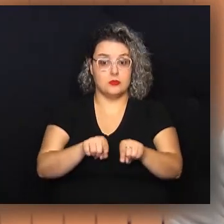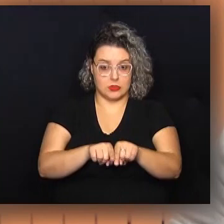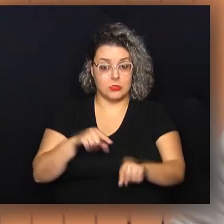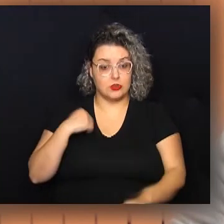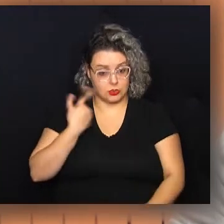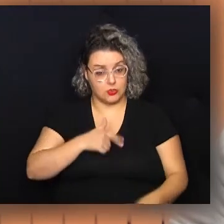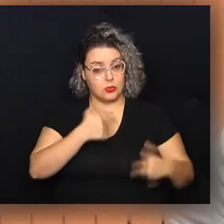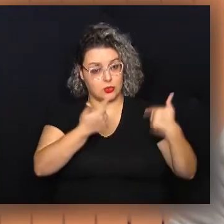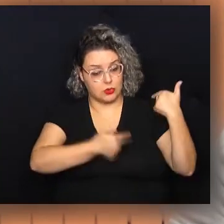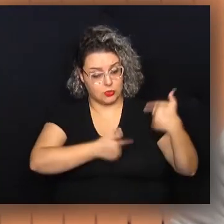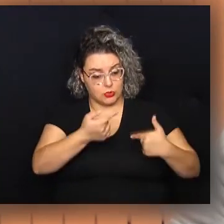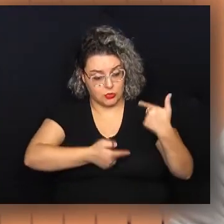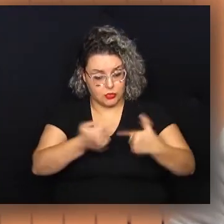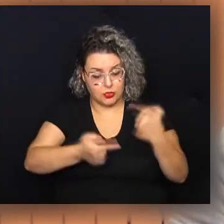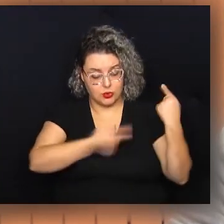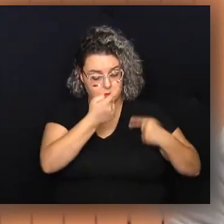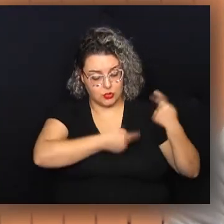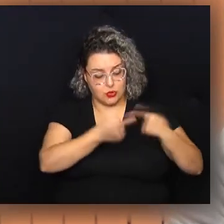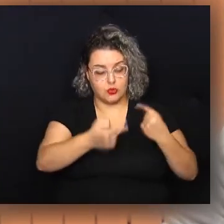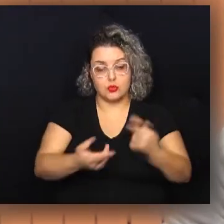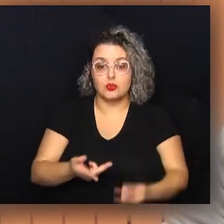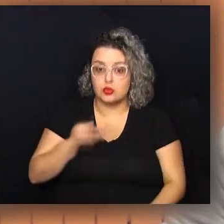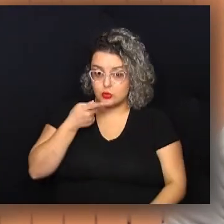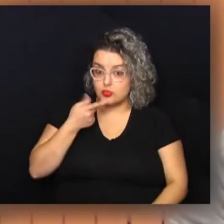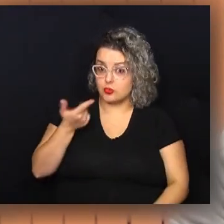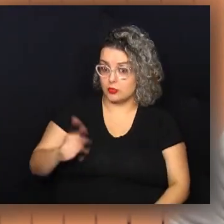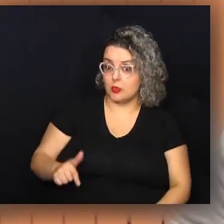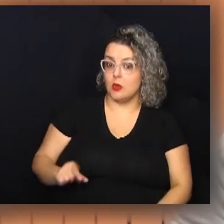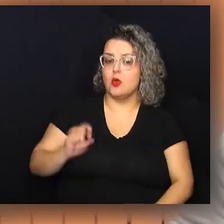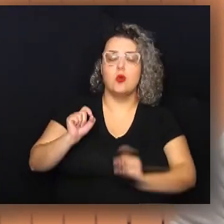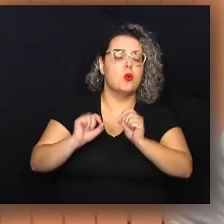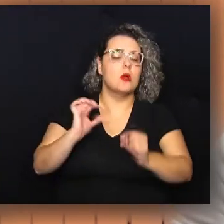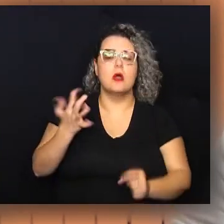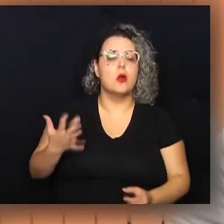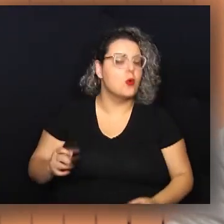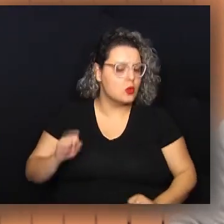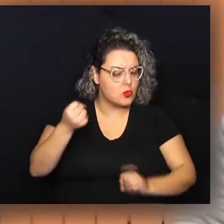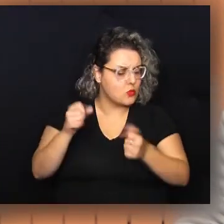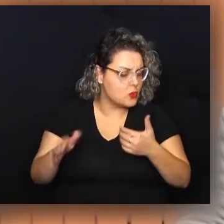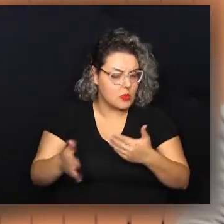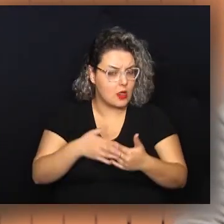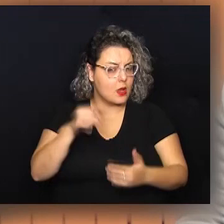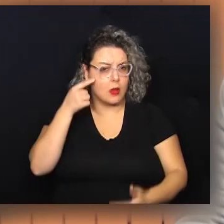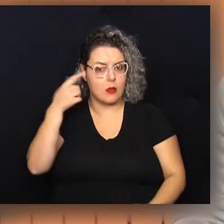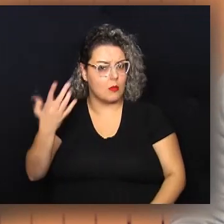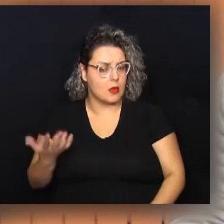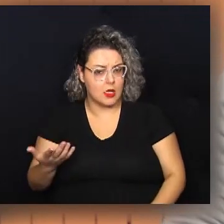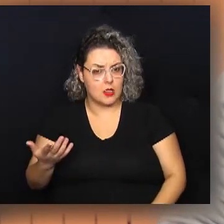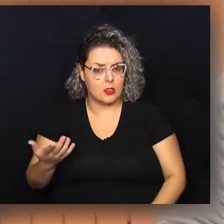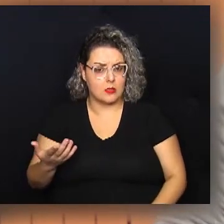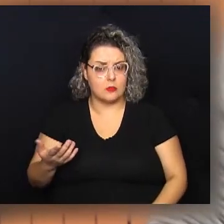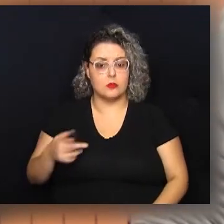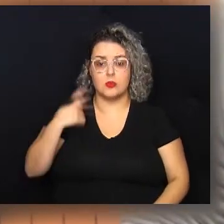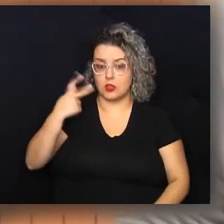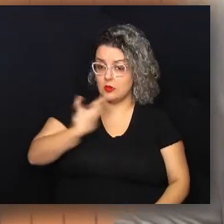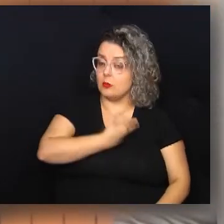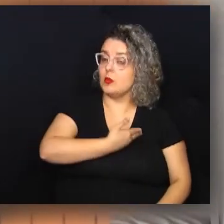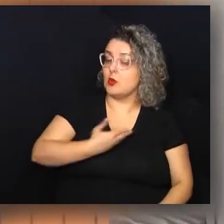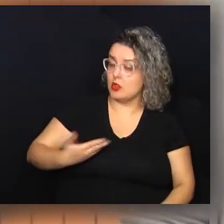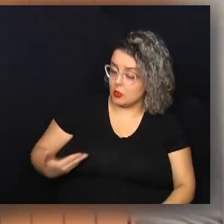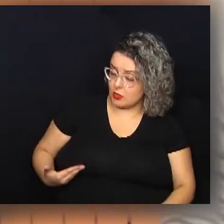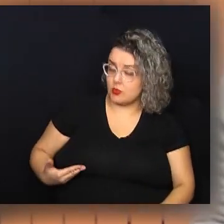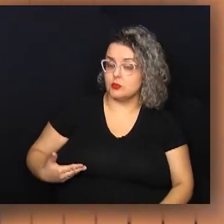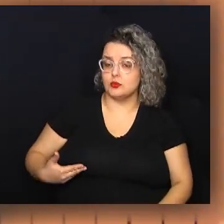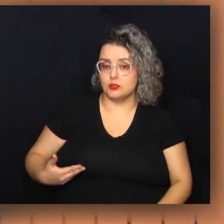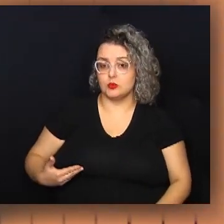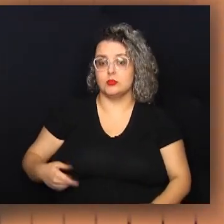a gente continua discutindo o que acontece com as fábricas que são fechadas, seja pensando numa perspectiva da política